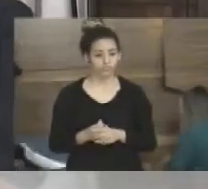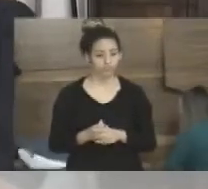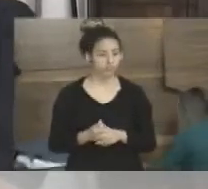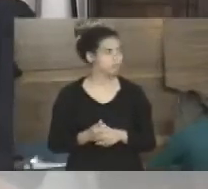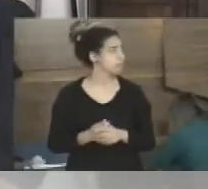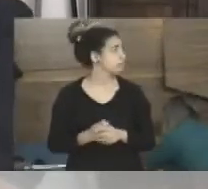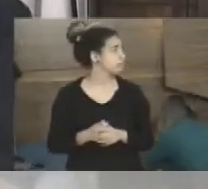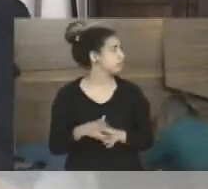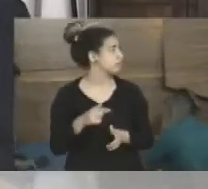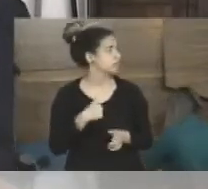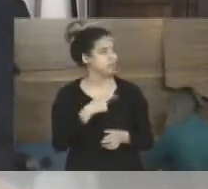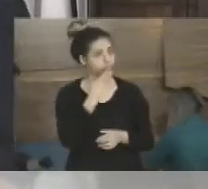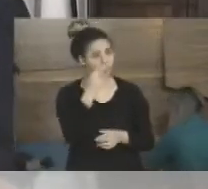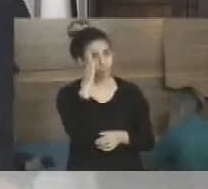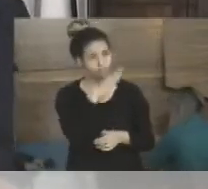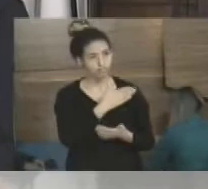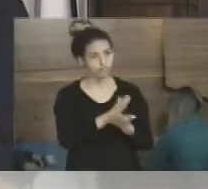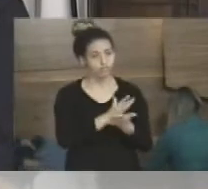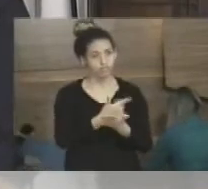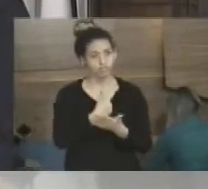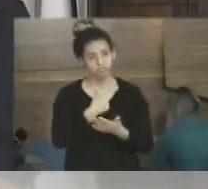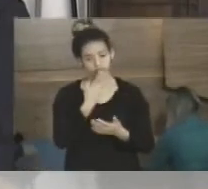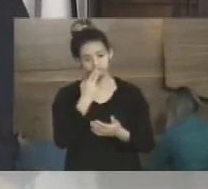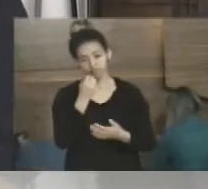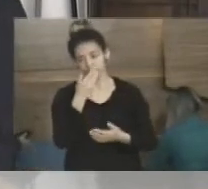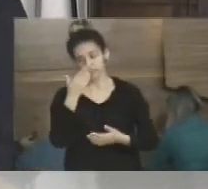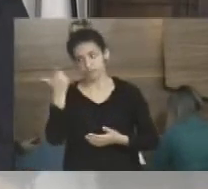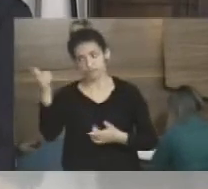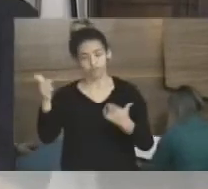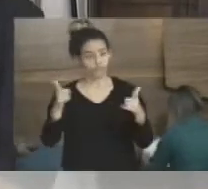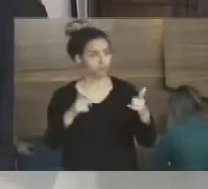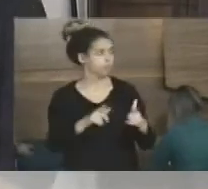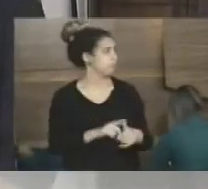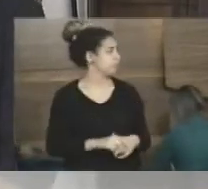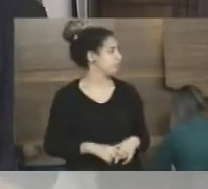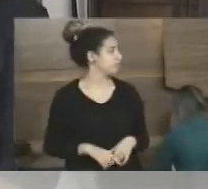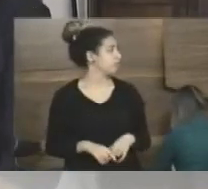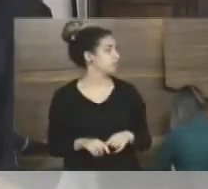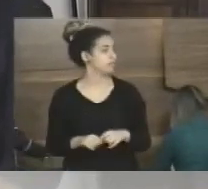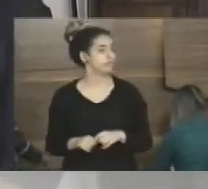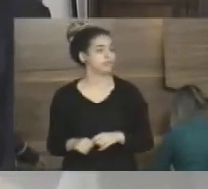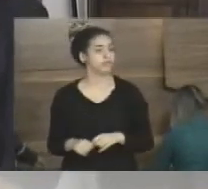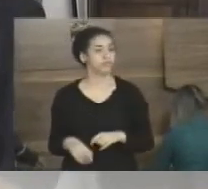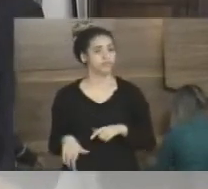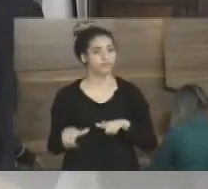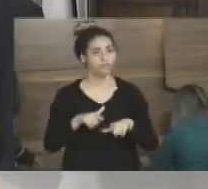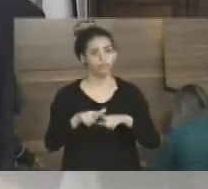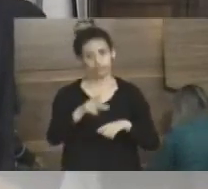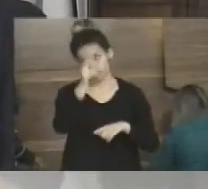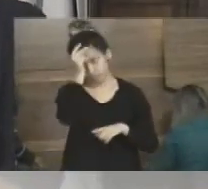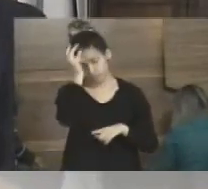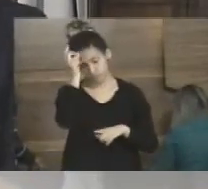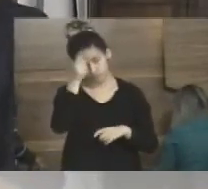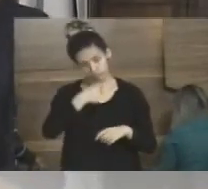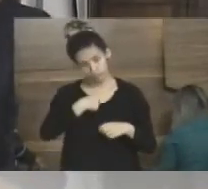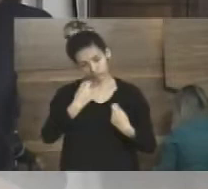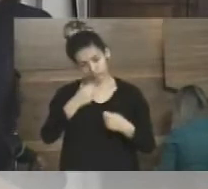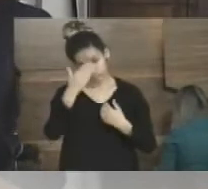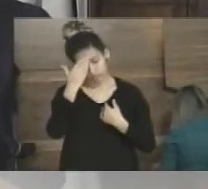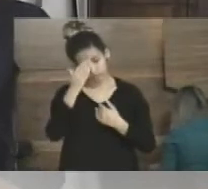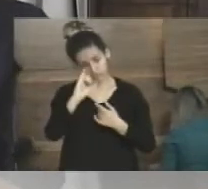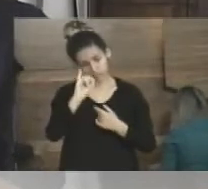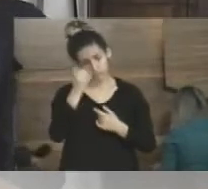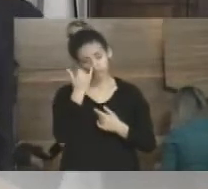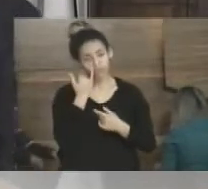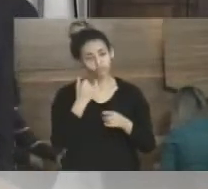aí eu falei mal de alguns, agora vou falar bem de outros. Serviço público, eu tenho que agradecer, a Jane teve